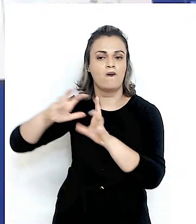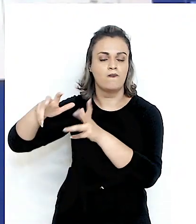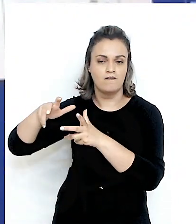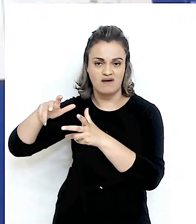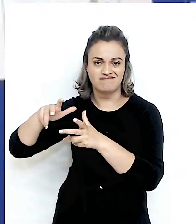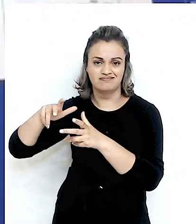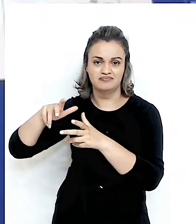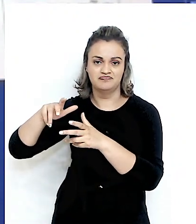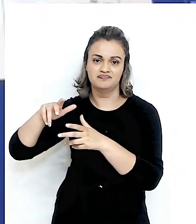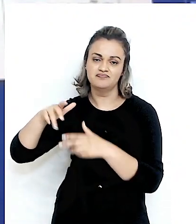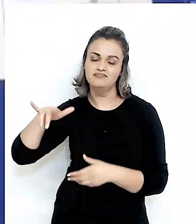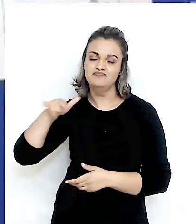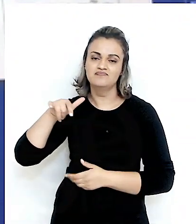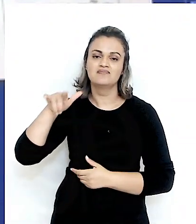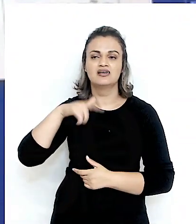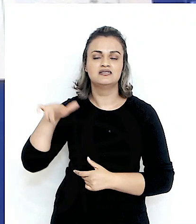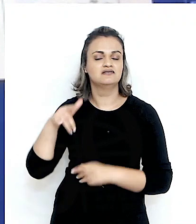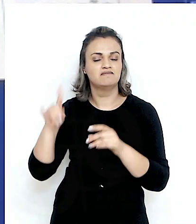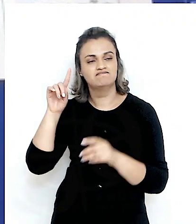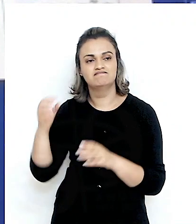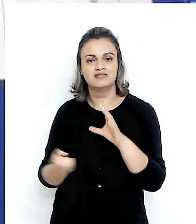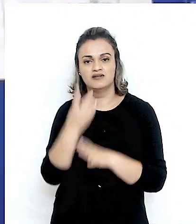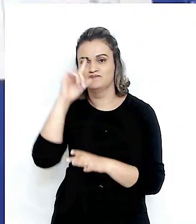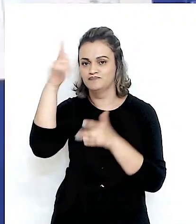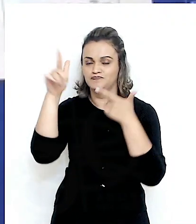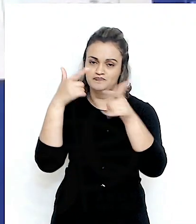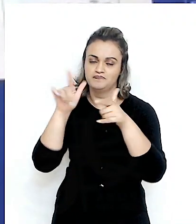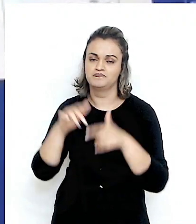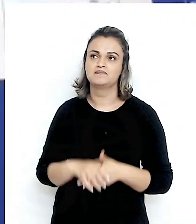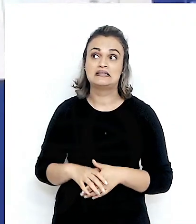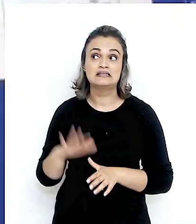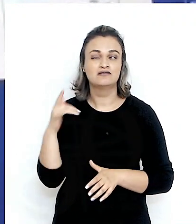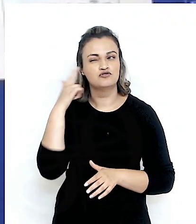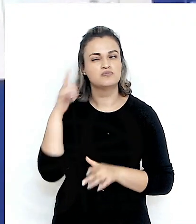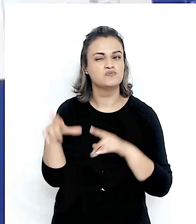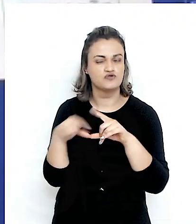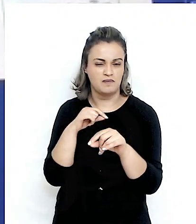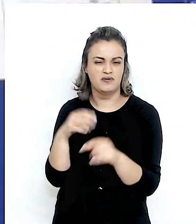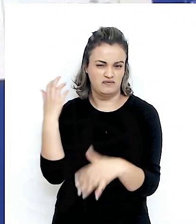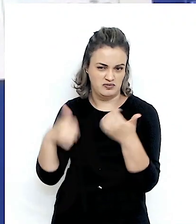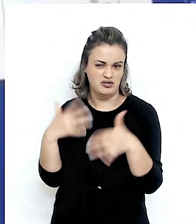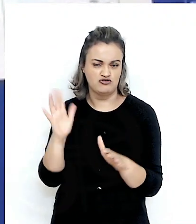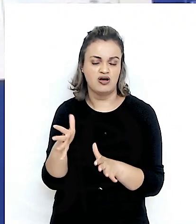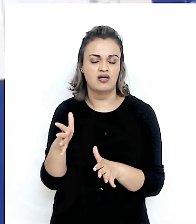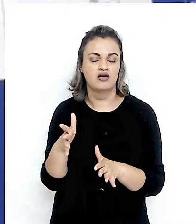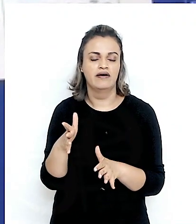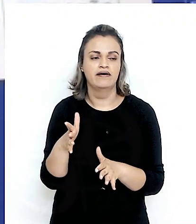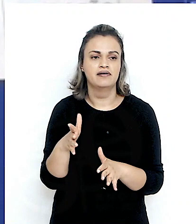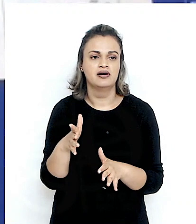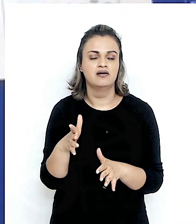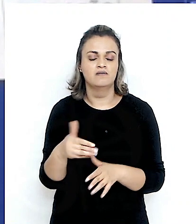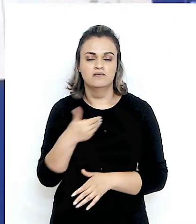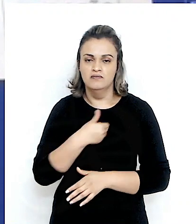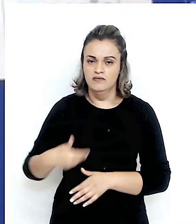estão sendo formadas, né. No caso do Japão, como eu mencionei anteriormente, né, o